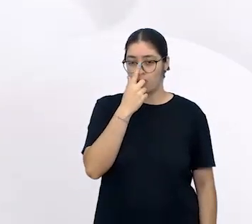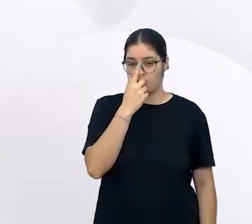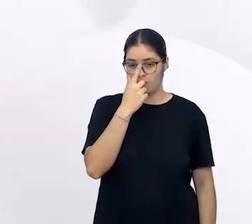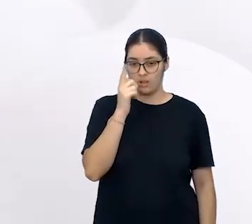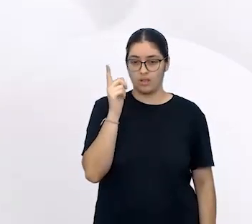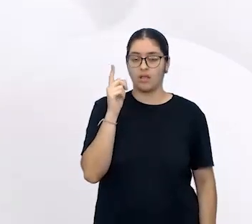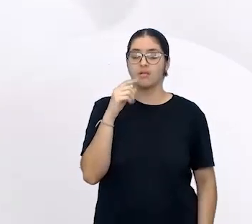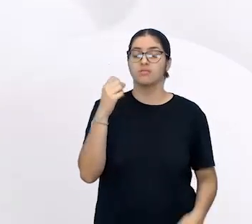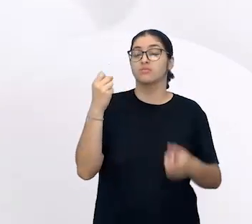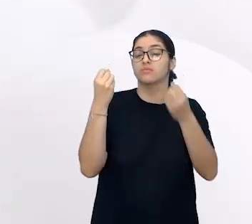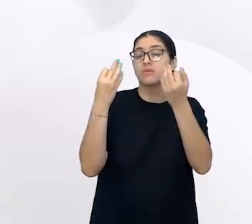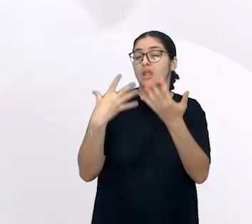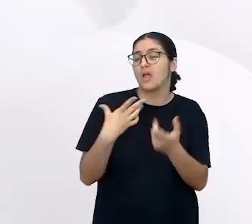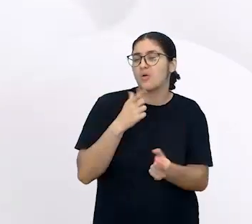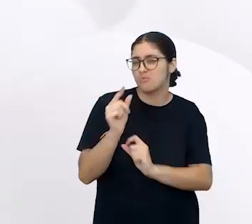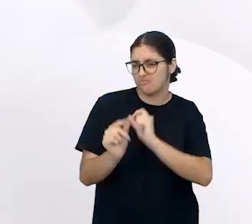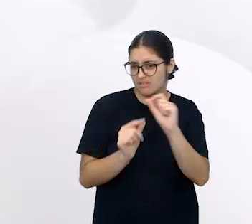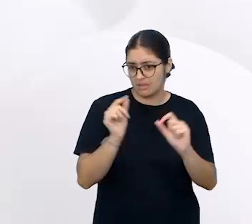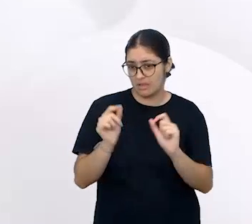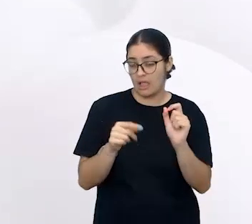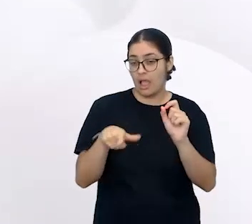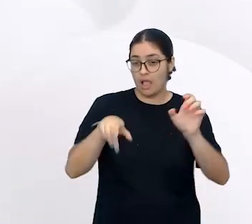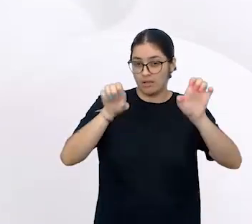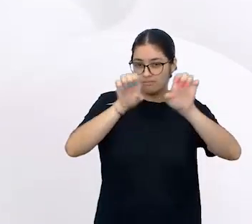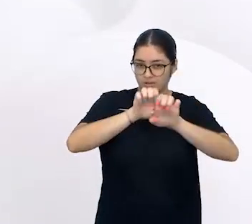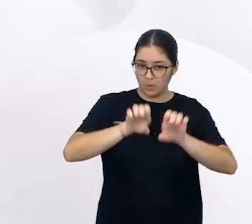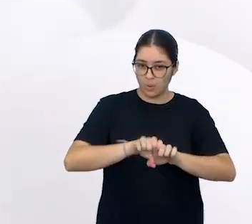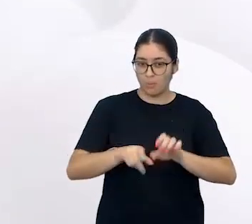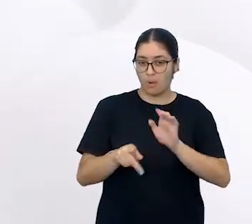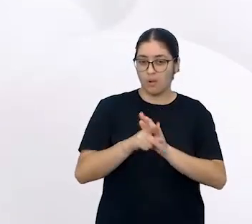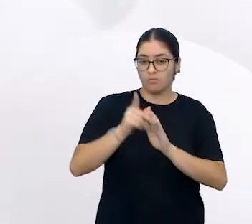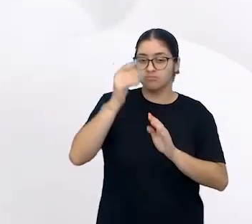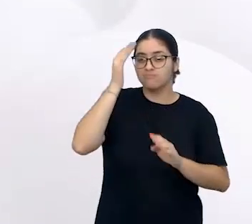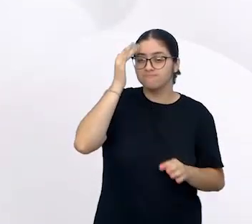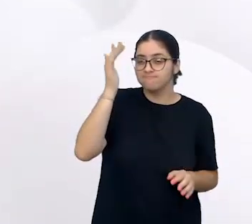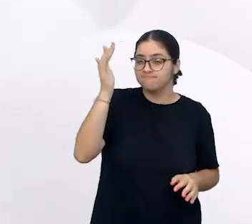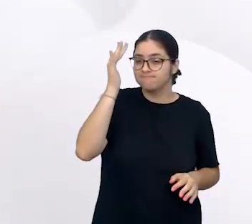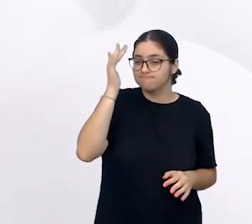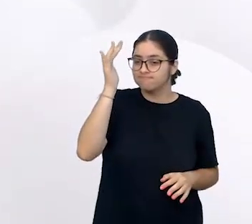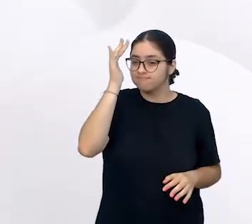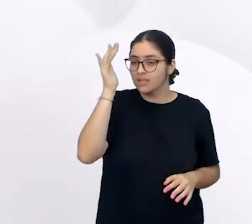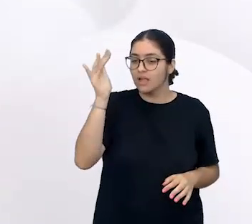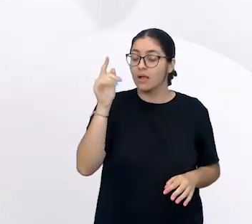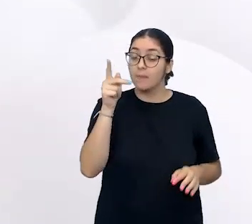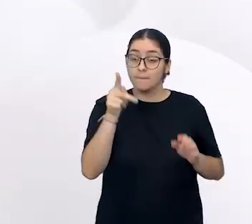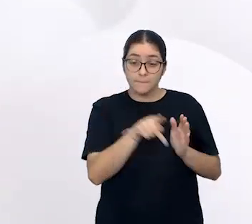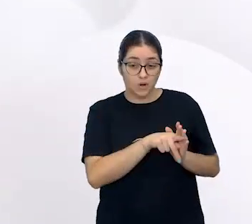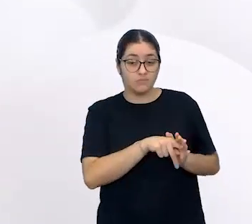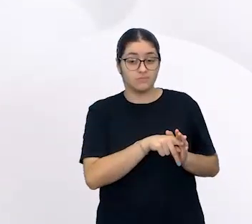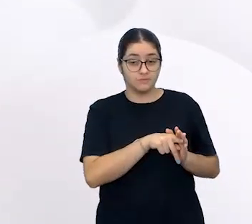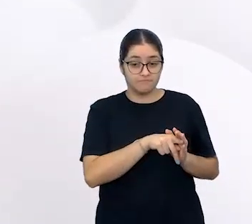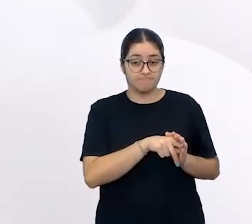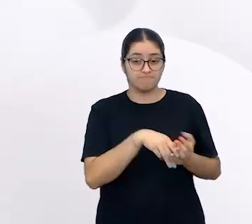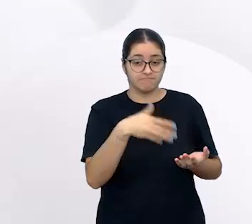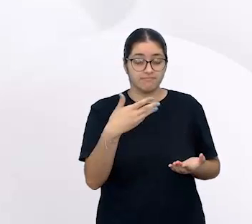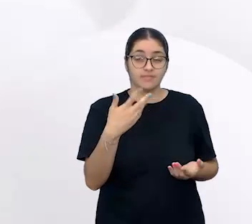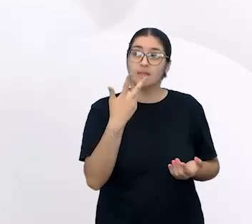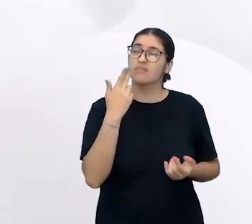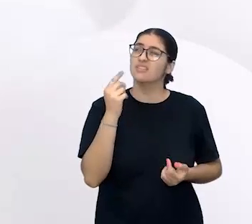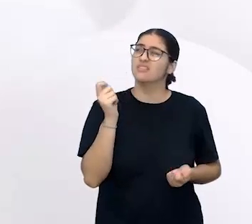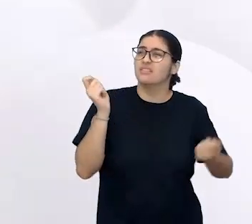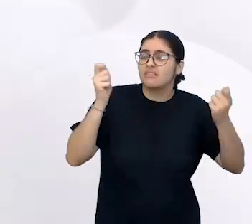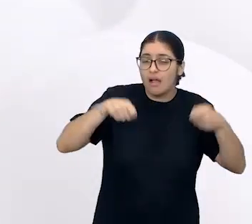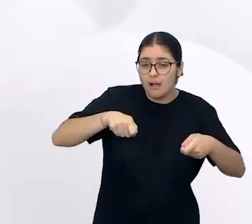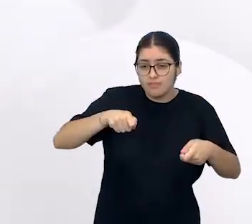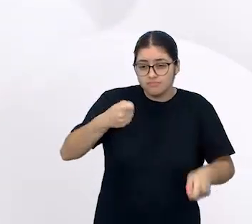língua escrita, explicar essa estruturação de pensamento. E essa estruturação de pensamento prevê que a